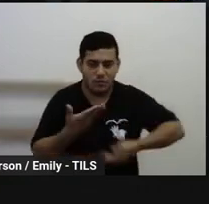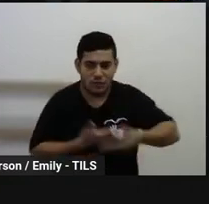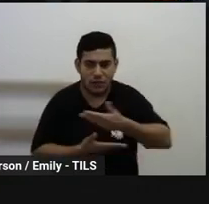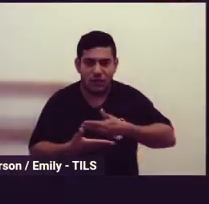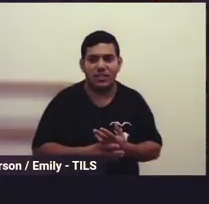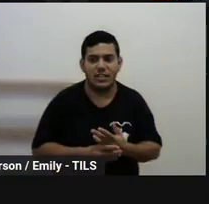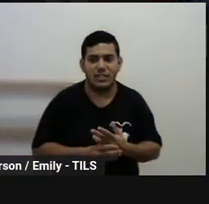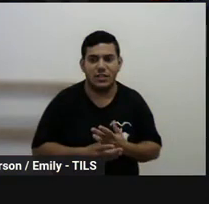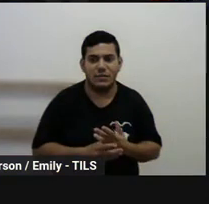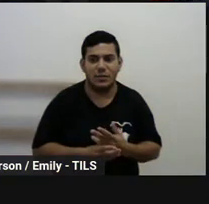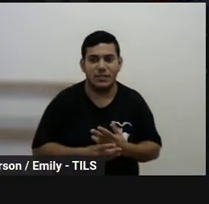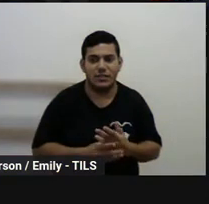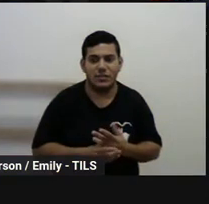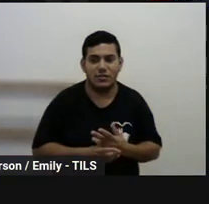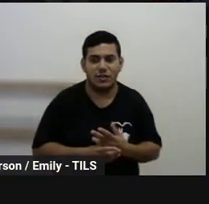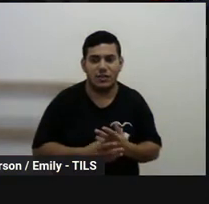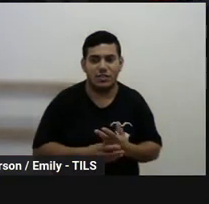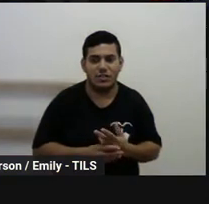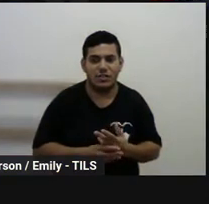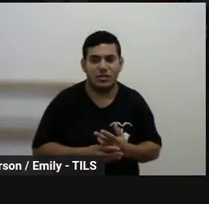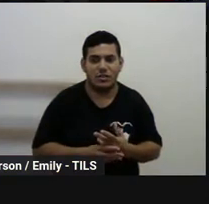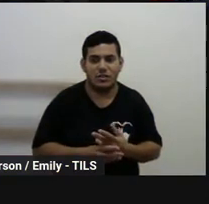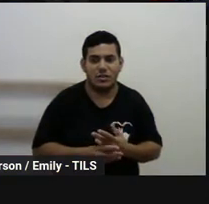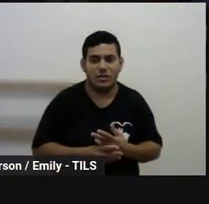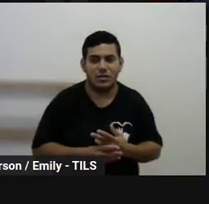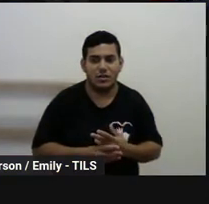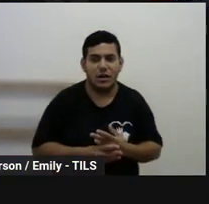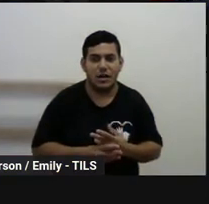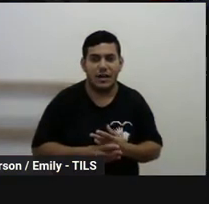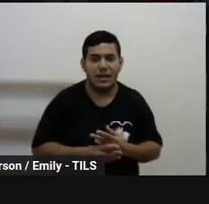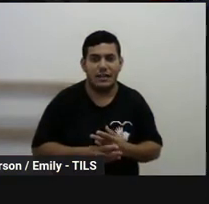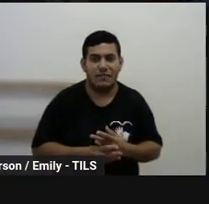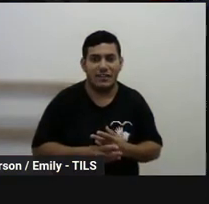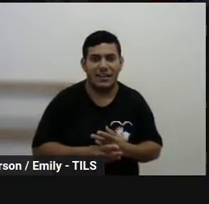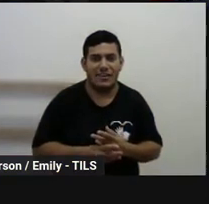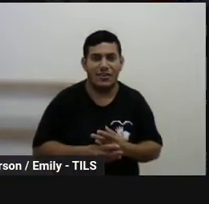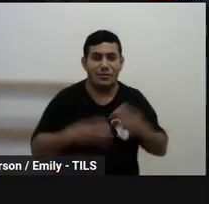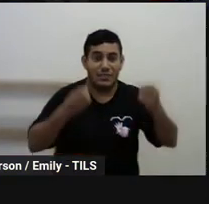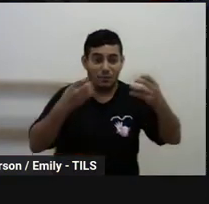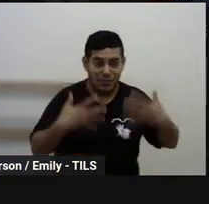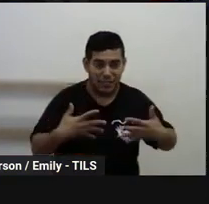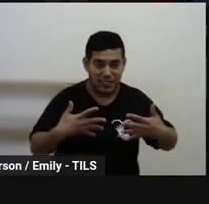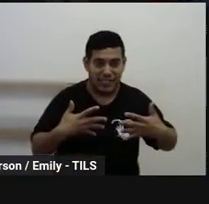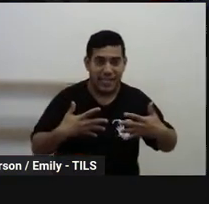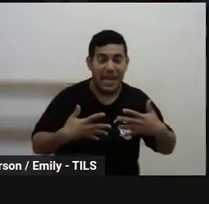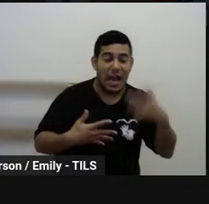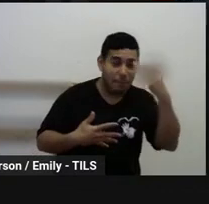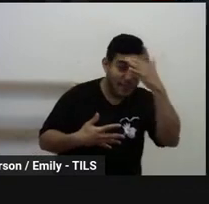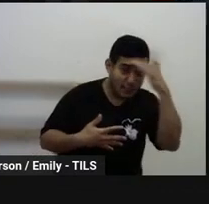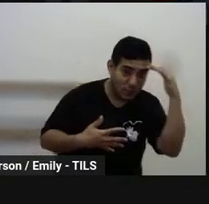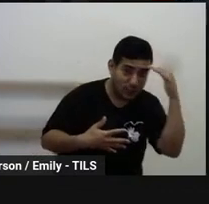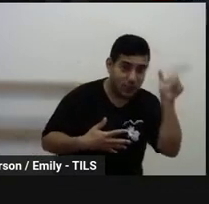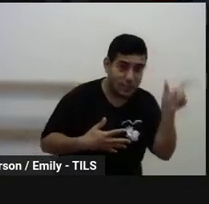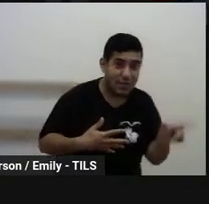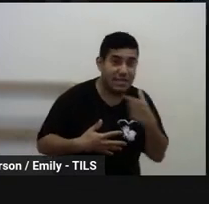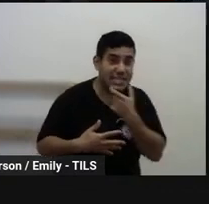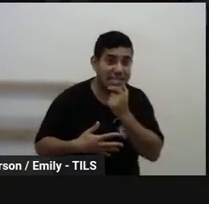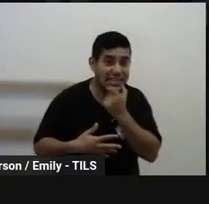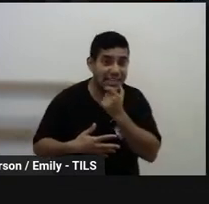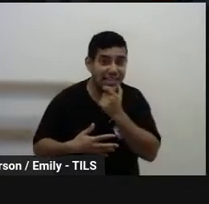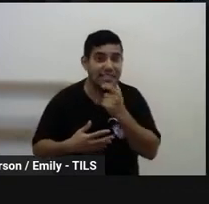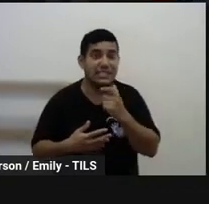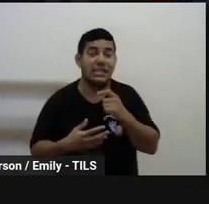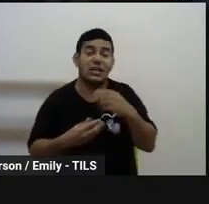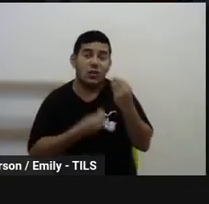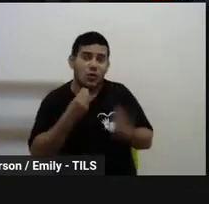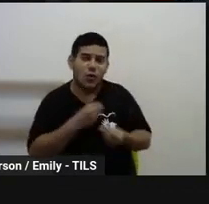escolar. Alguém colocou assim, agora me explique, o estudante, por exemplo, só fala inglês e não entende o português, como se dá o processo,